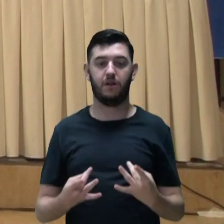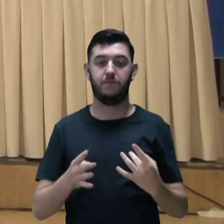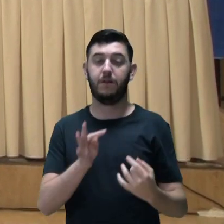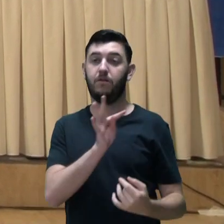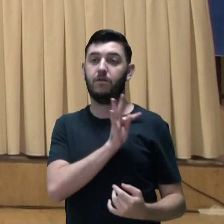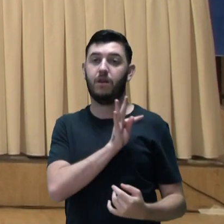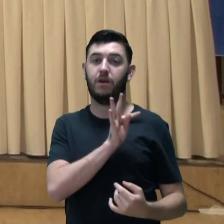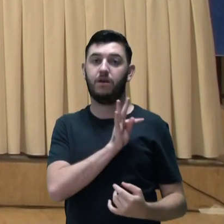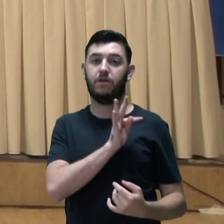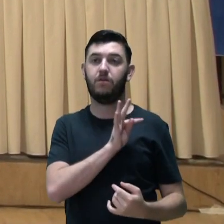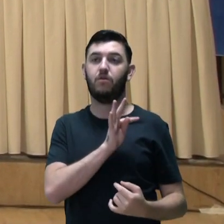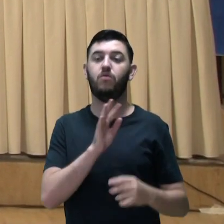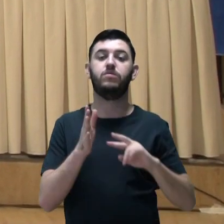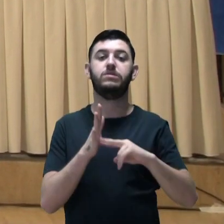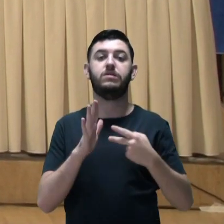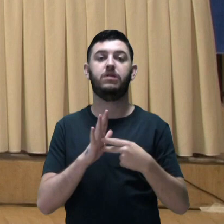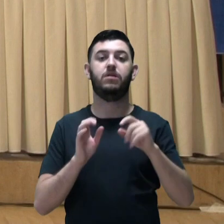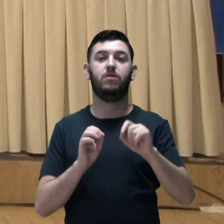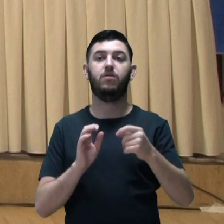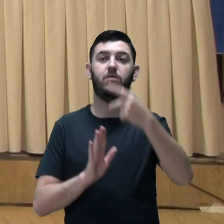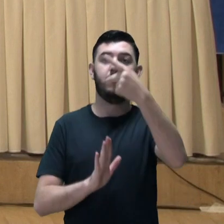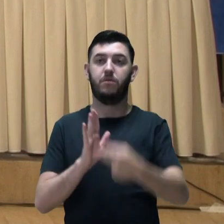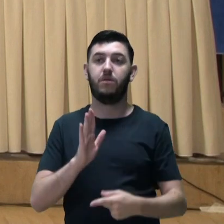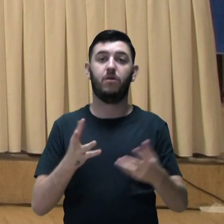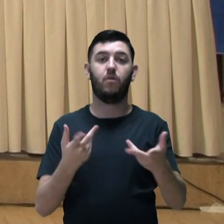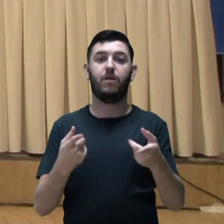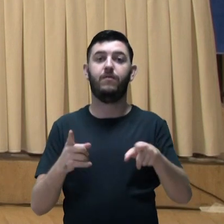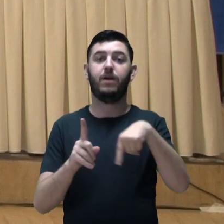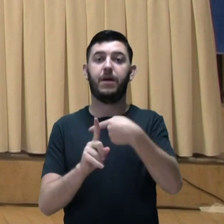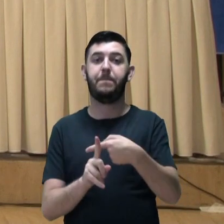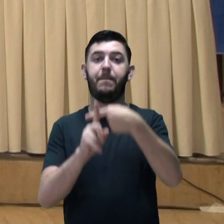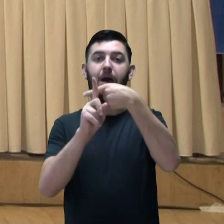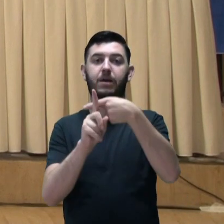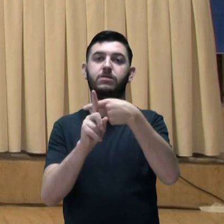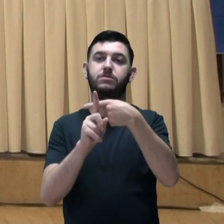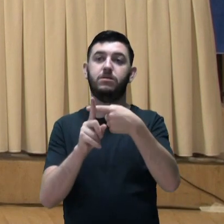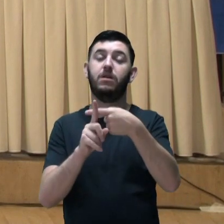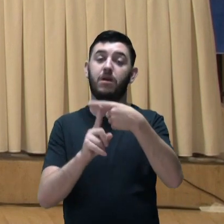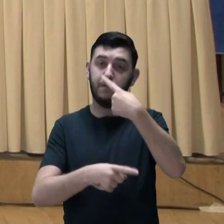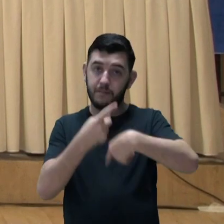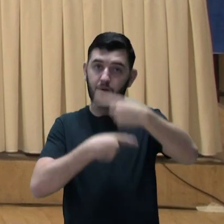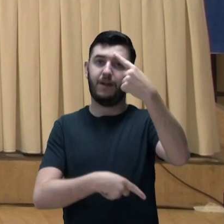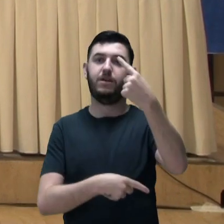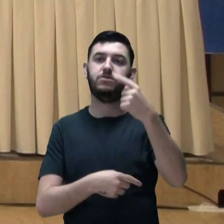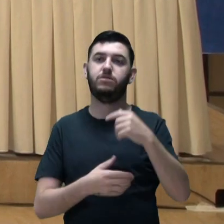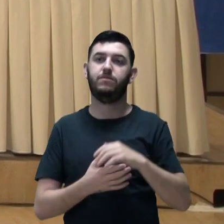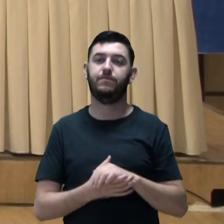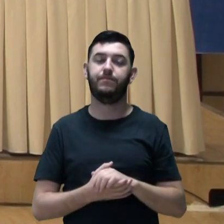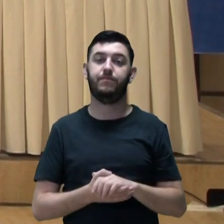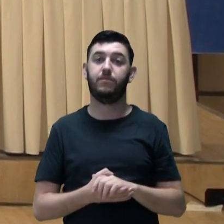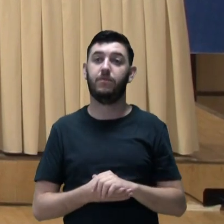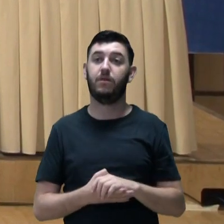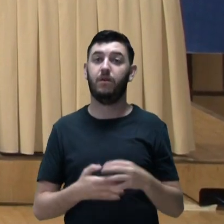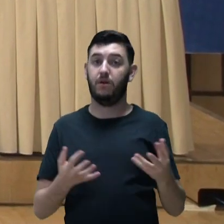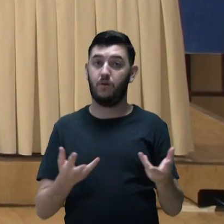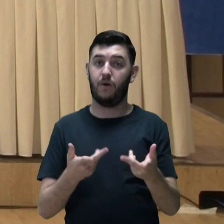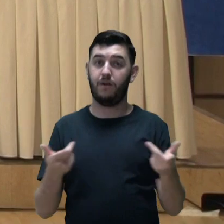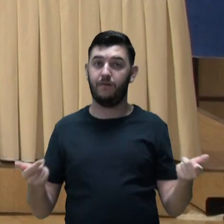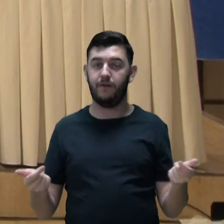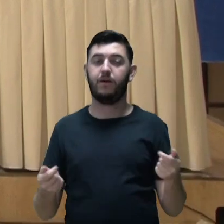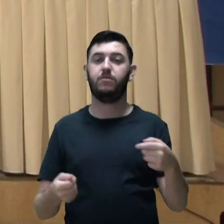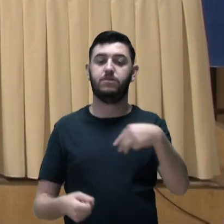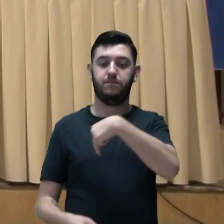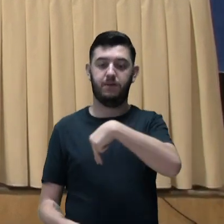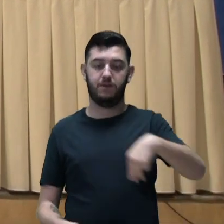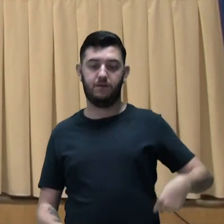mais técnico sobre o que significa o Qualifica Mais Progredir. O Qualifica, como já falaram os